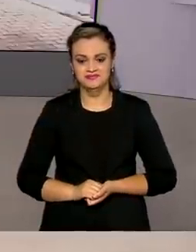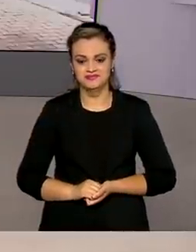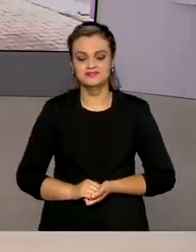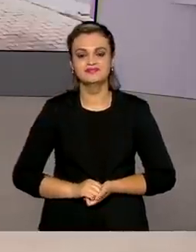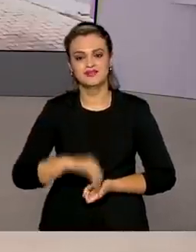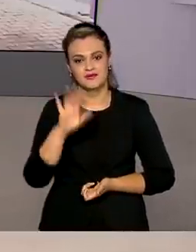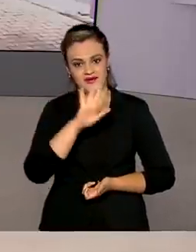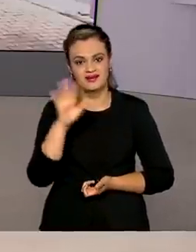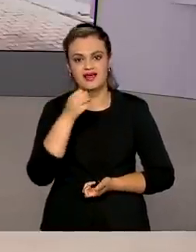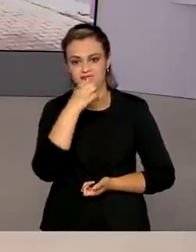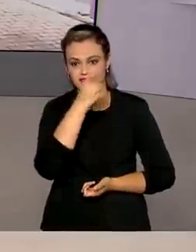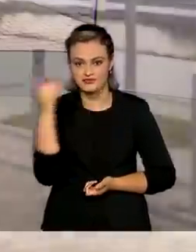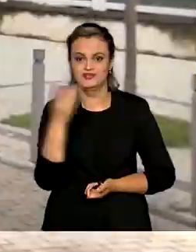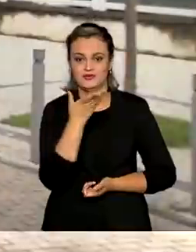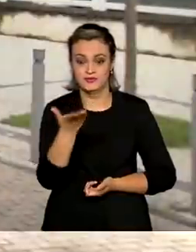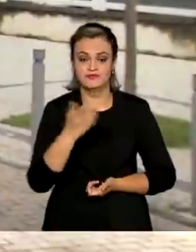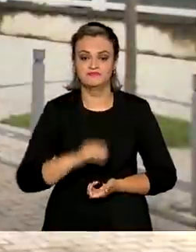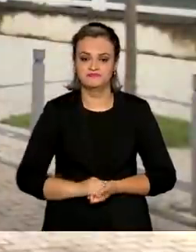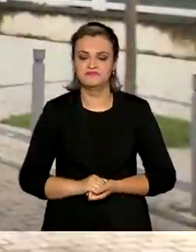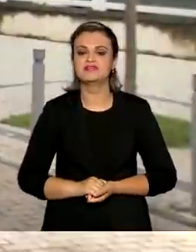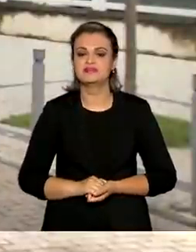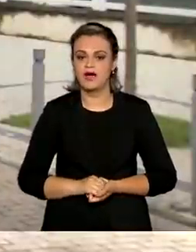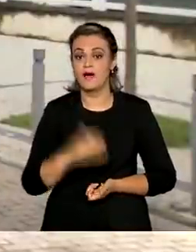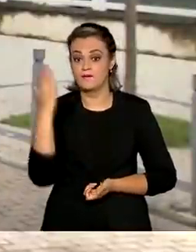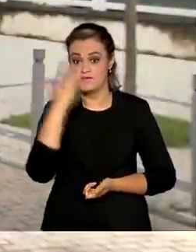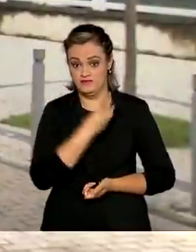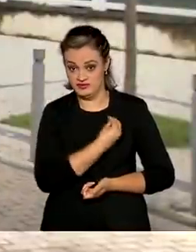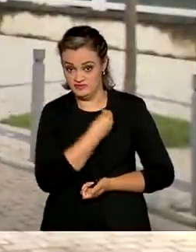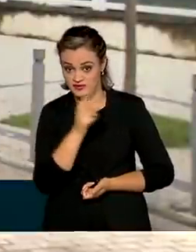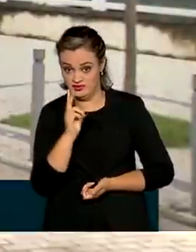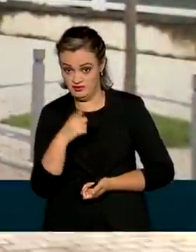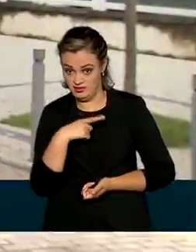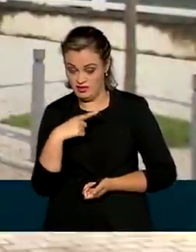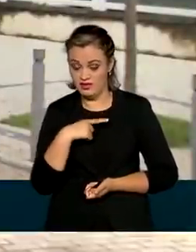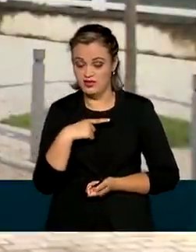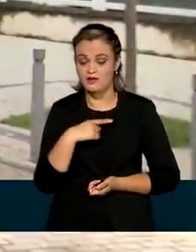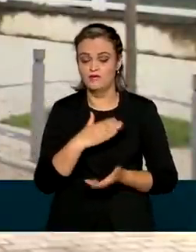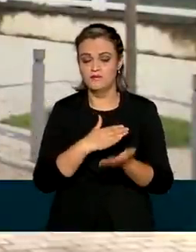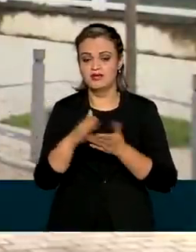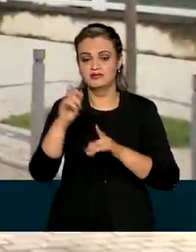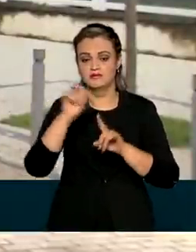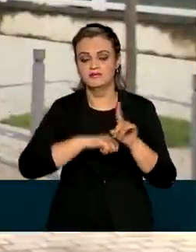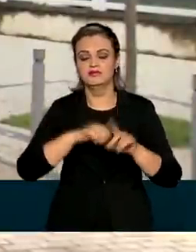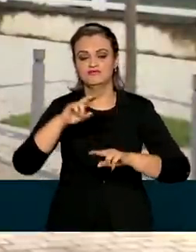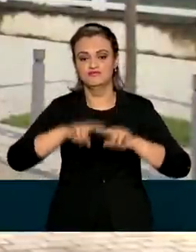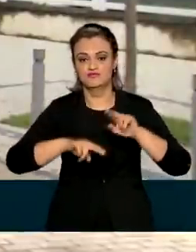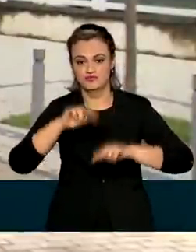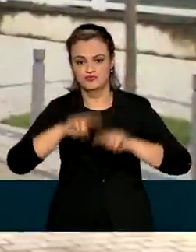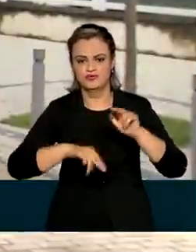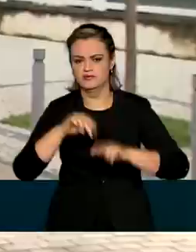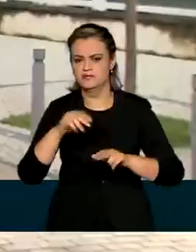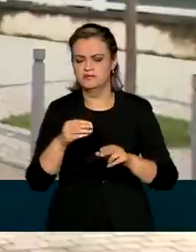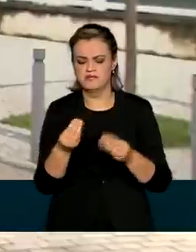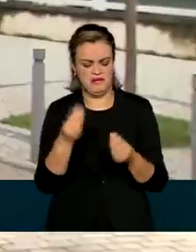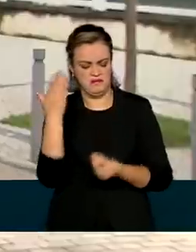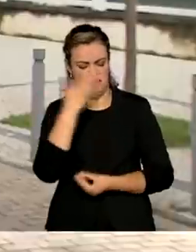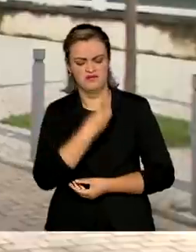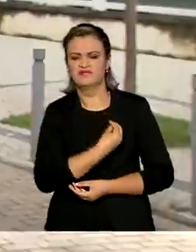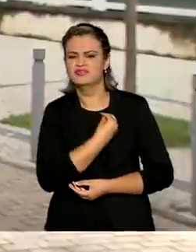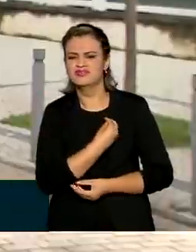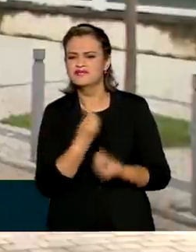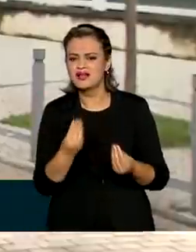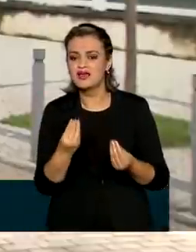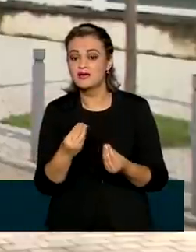Oi Renata, bom dia pra você, bom dia a todos. A prova de vida volta a ser necessária a partir de junho. É um meio que o governo tem para evitar